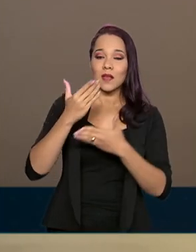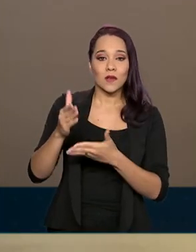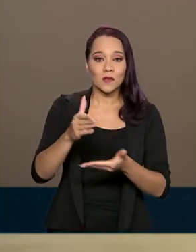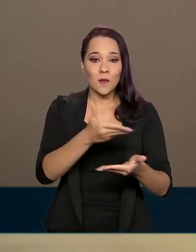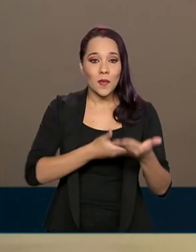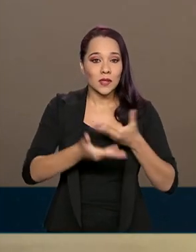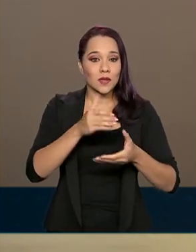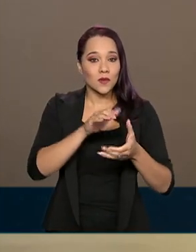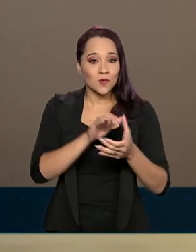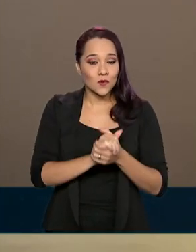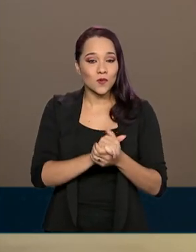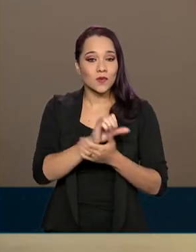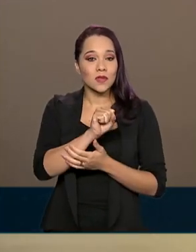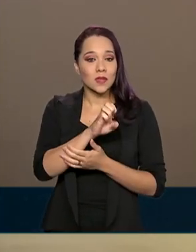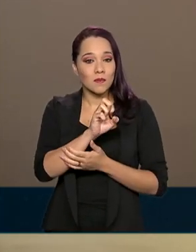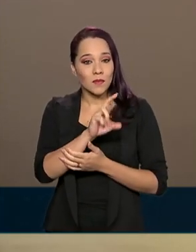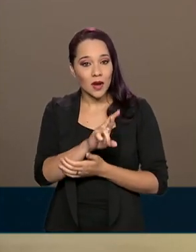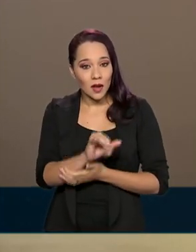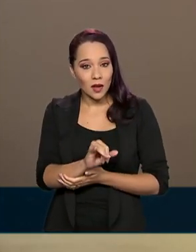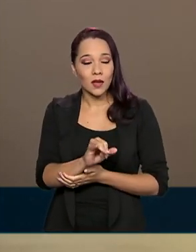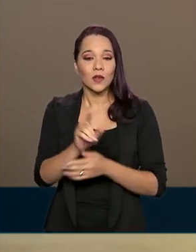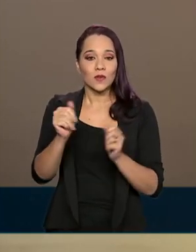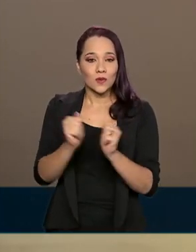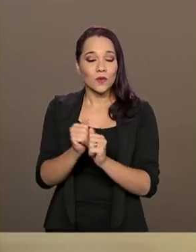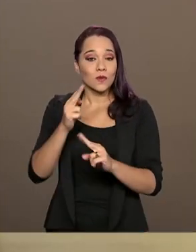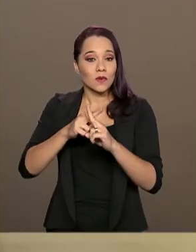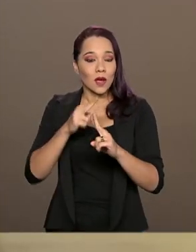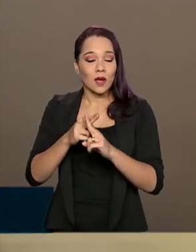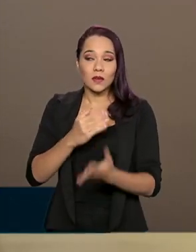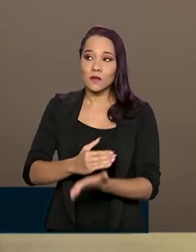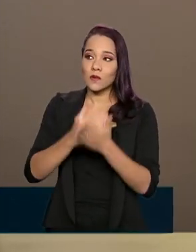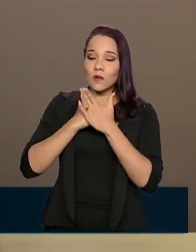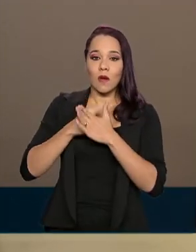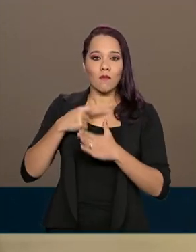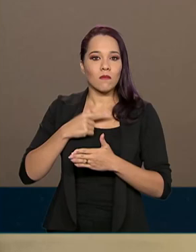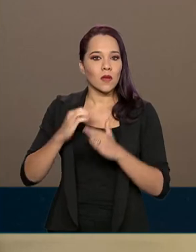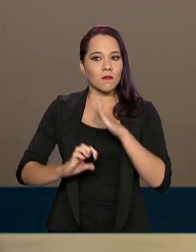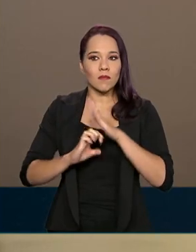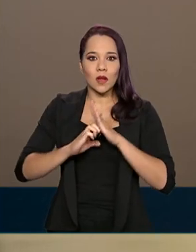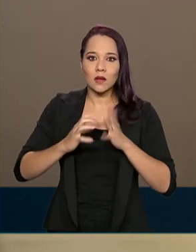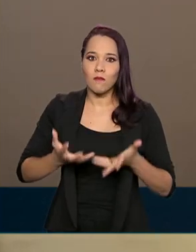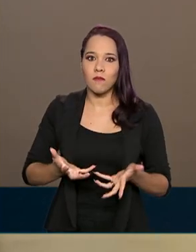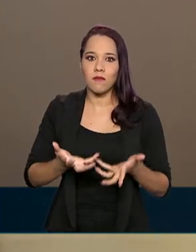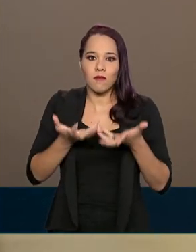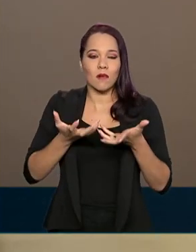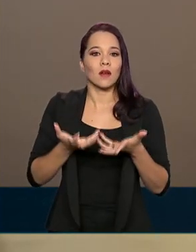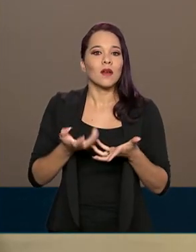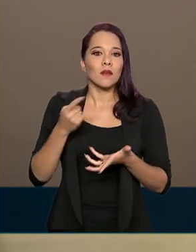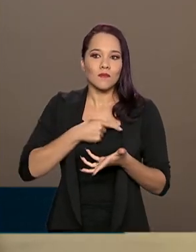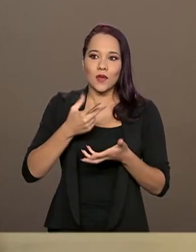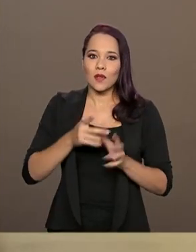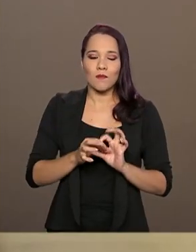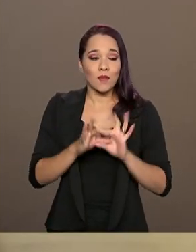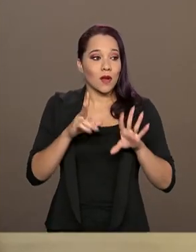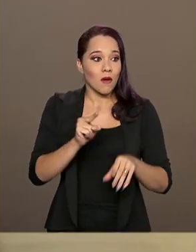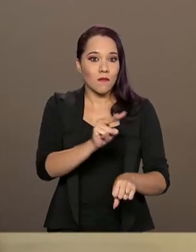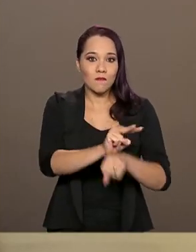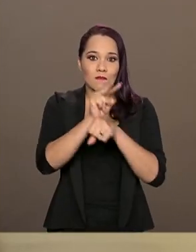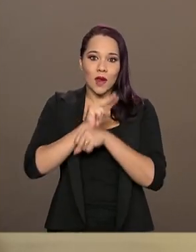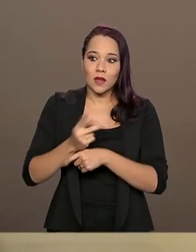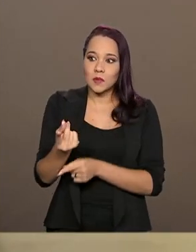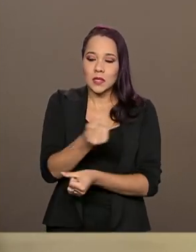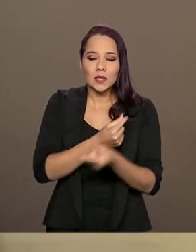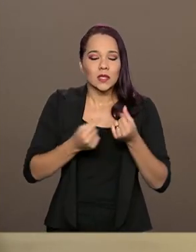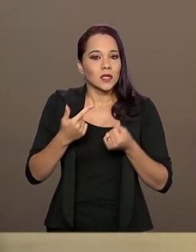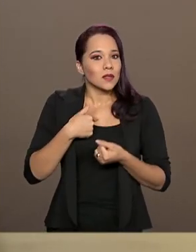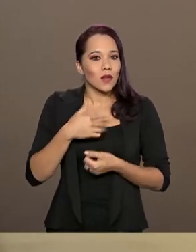junto com a Caixa Econômica, que foi fundamental para a minha empresa estar viva hoje, eles conseguiram um empréstimo, me liberaram um capital de giro super generoso, que eu nem